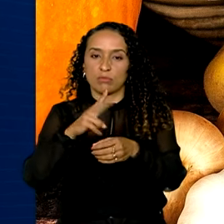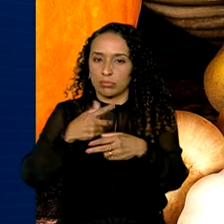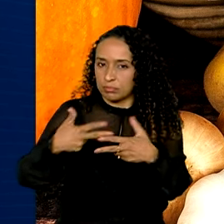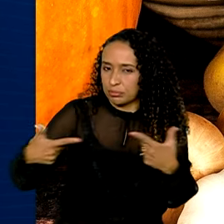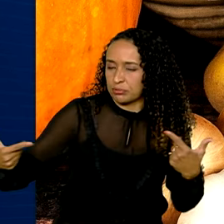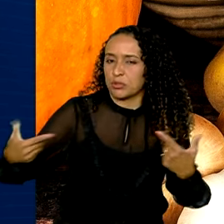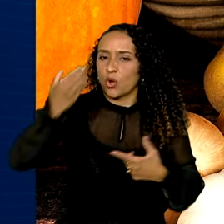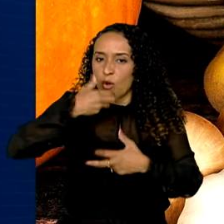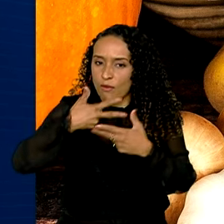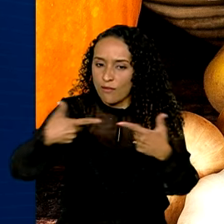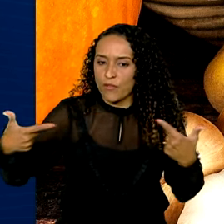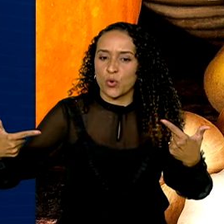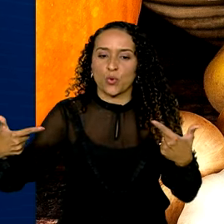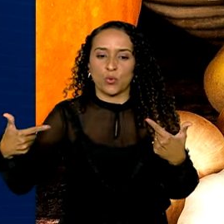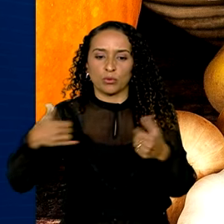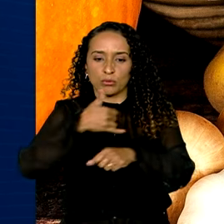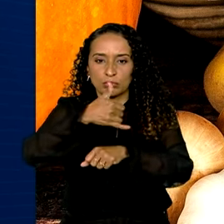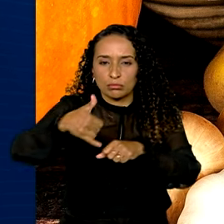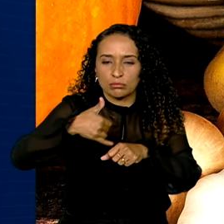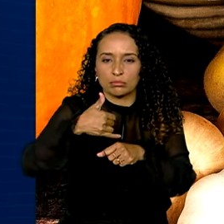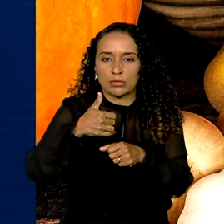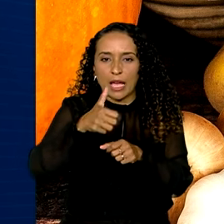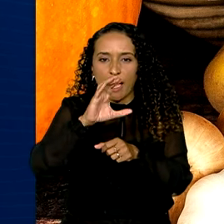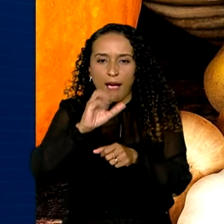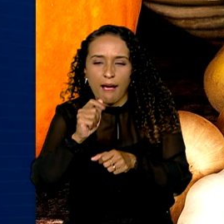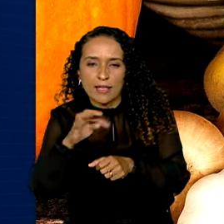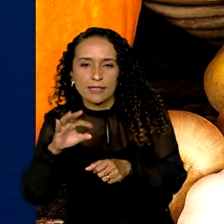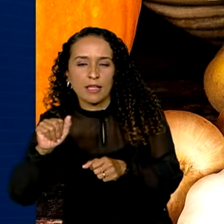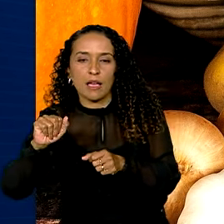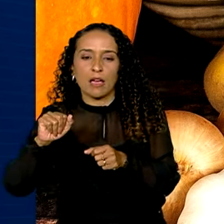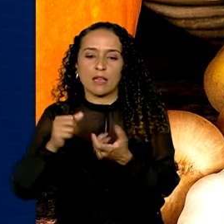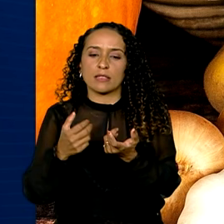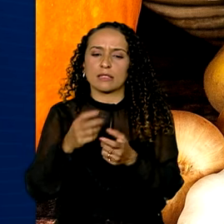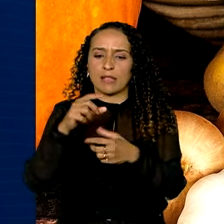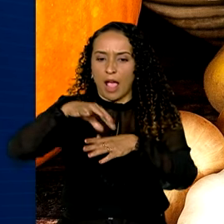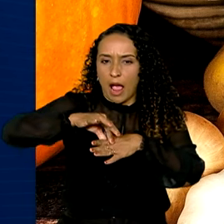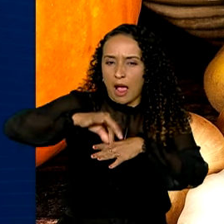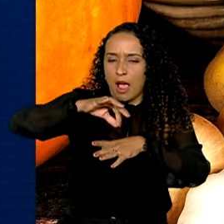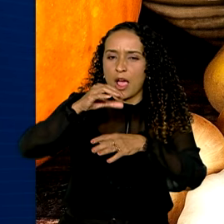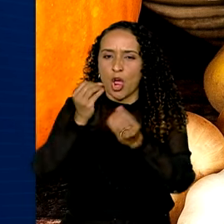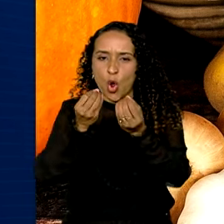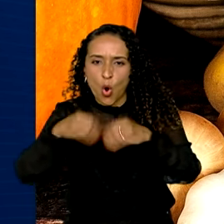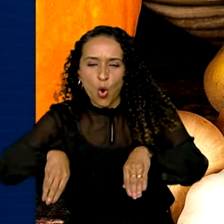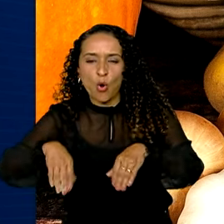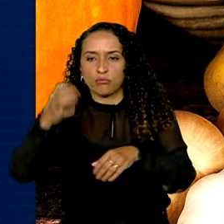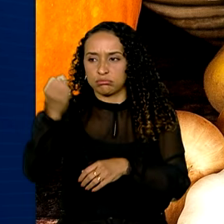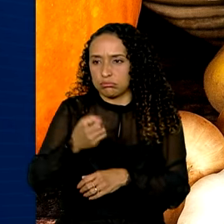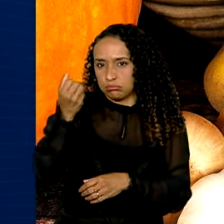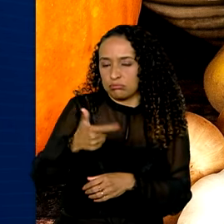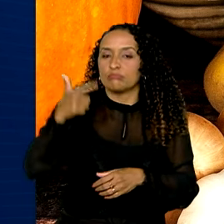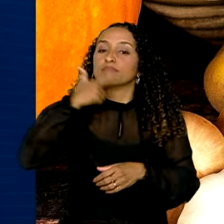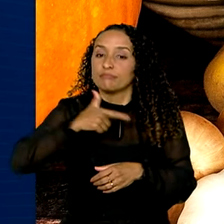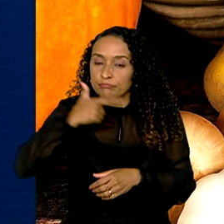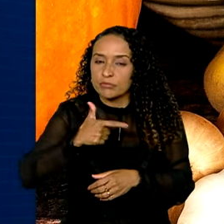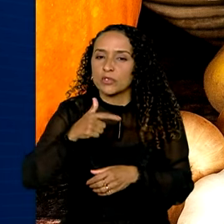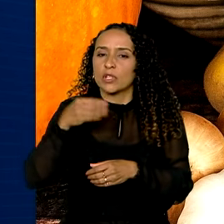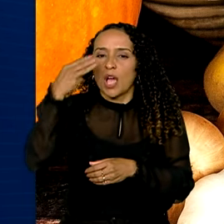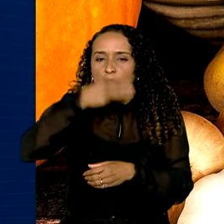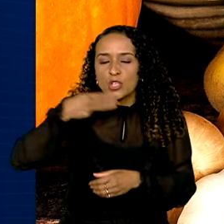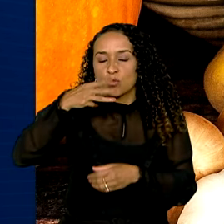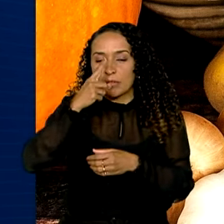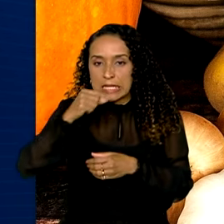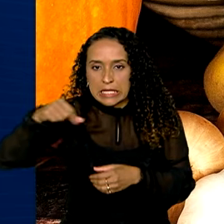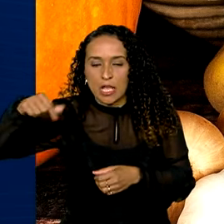frutas, oleaginosas, como as castanhas e nozes, carnes e ovos, leites e queijos, açúcar,